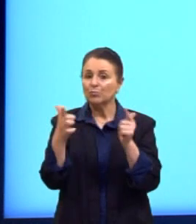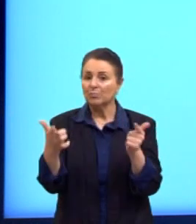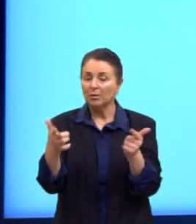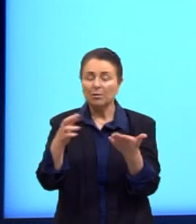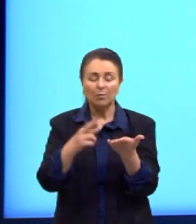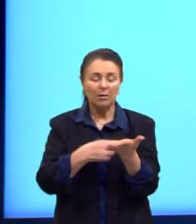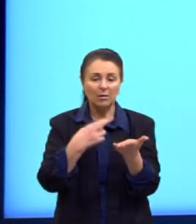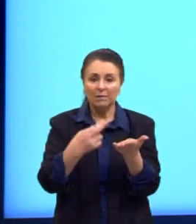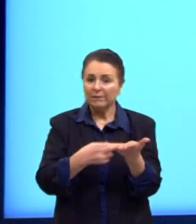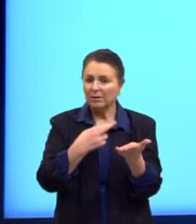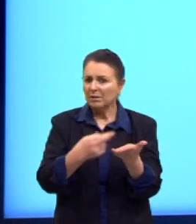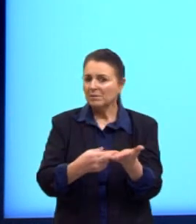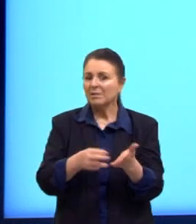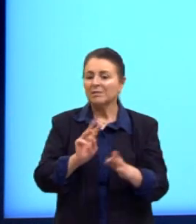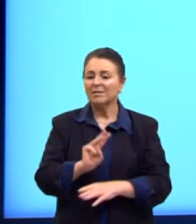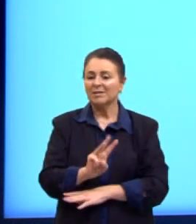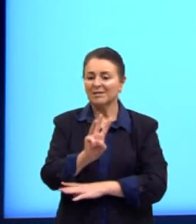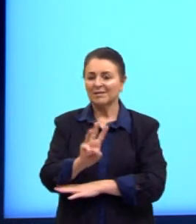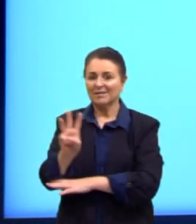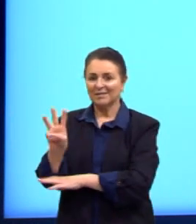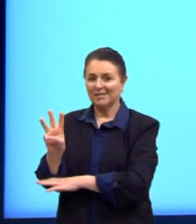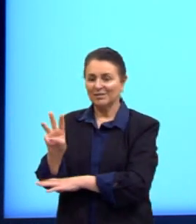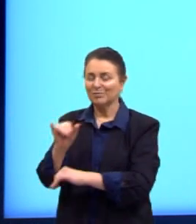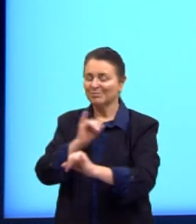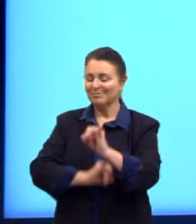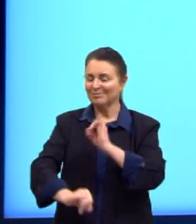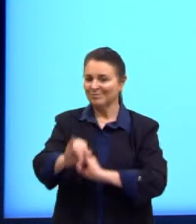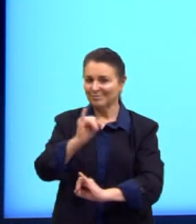revistas e sites da internet.